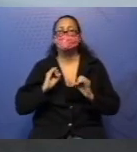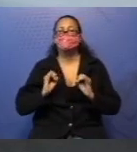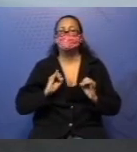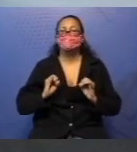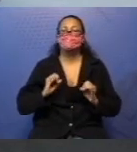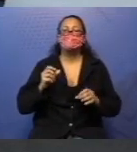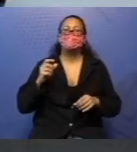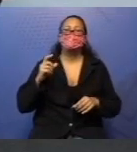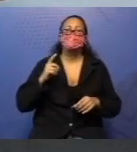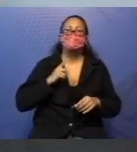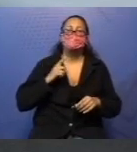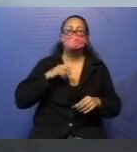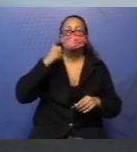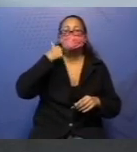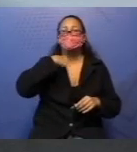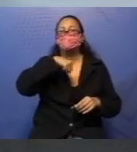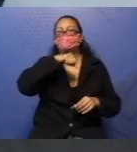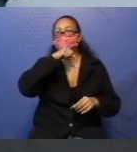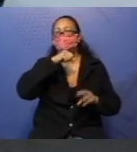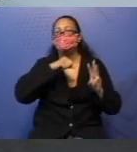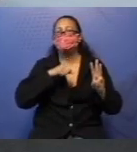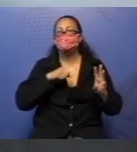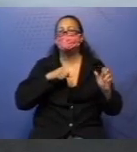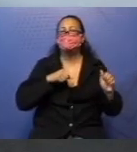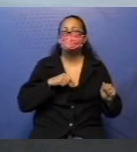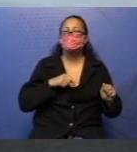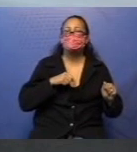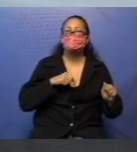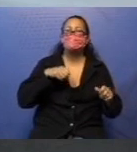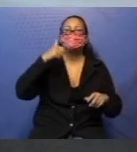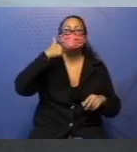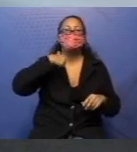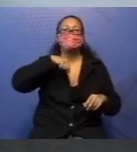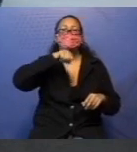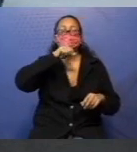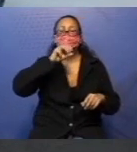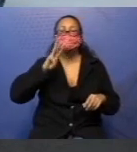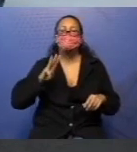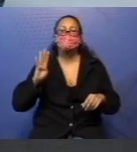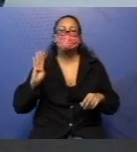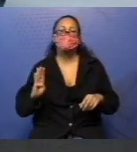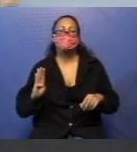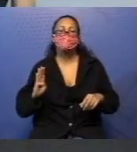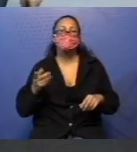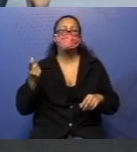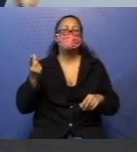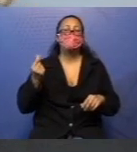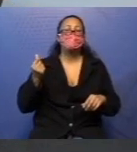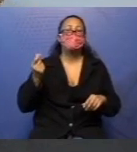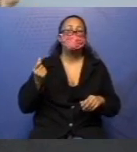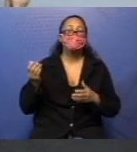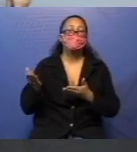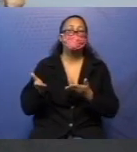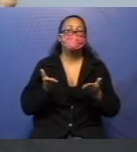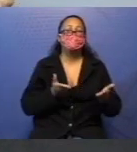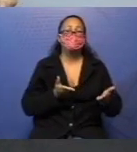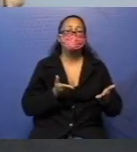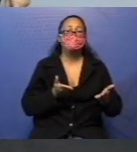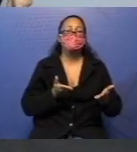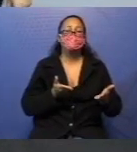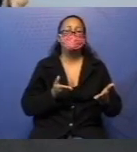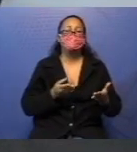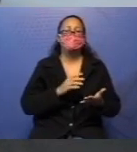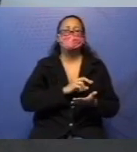mãe do terceiro A, eu tenho mãe do terceiro B, eu tenho valor do convite. Nossa, professora, é muita informação.